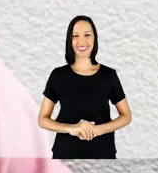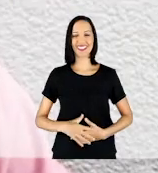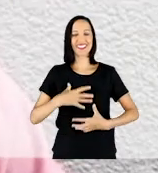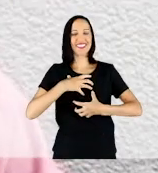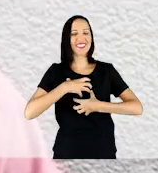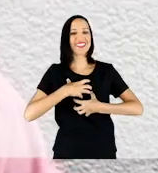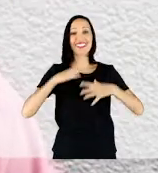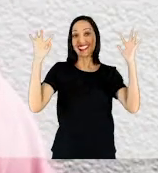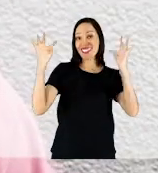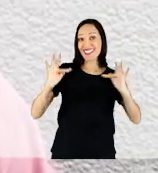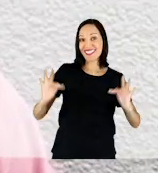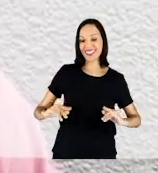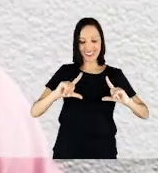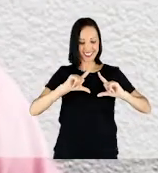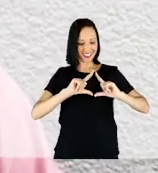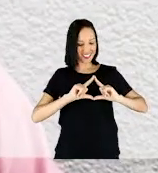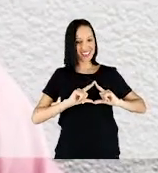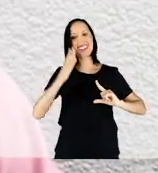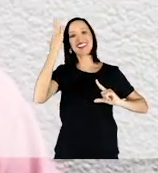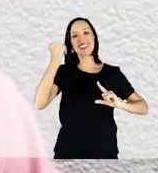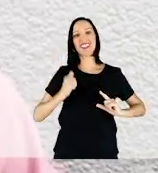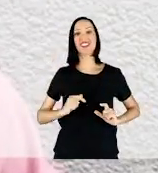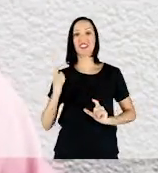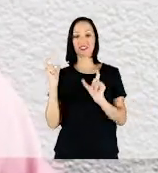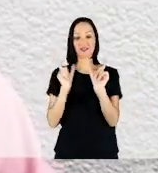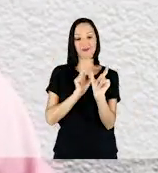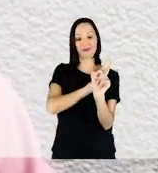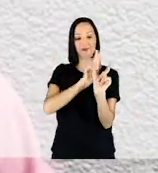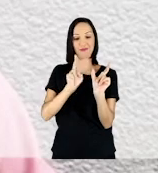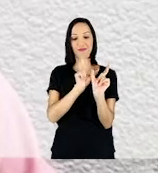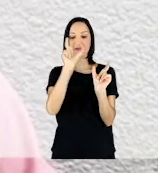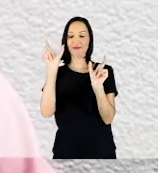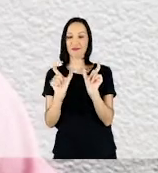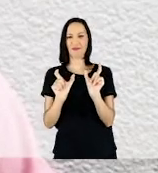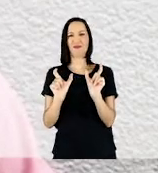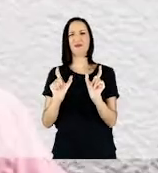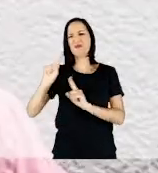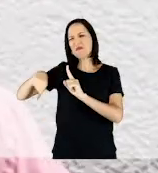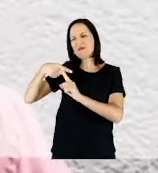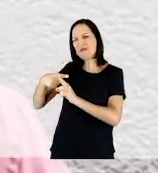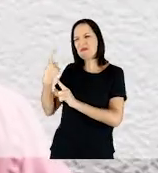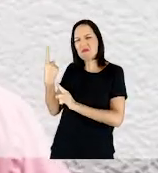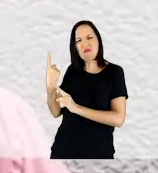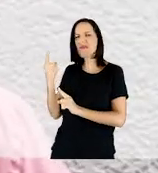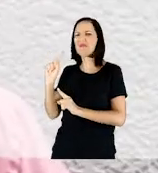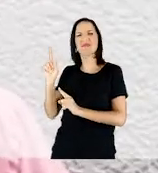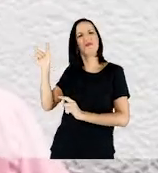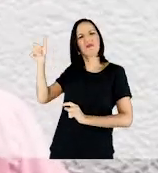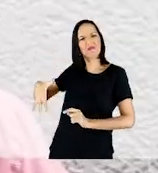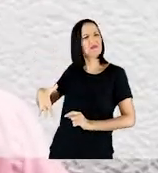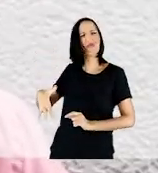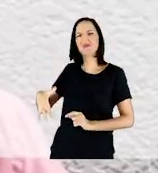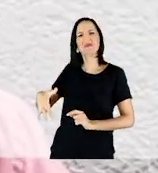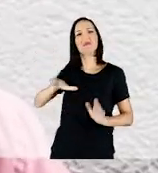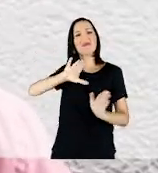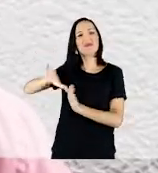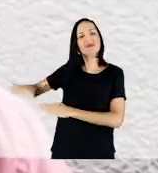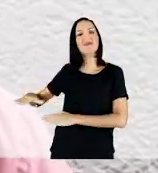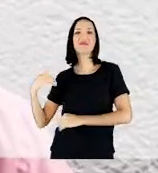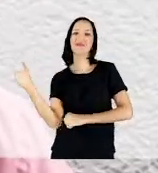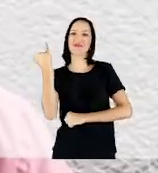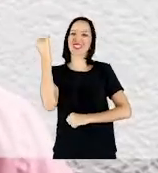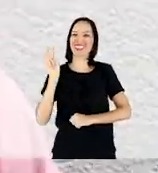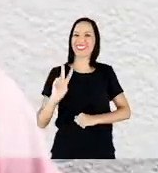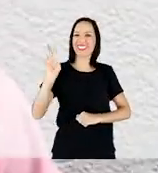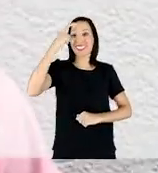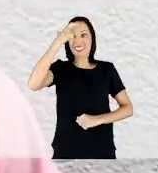O que me faz feliz na Apsen é saber que tenho nome e sobrenome. Não sou mais um. Na Apsen sou valorizado e reconhecido por